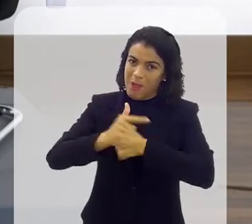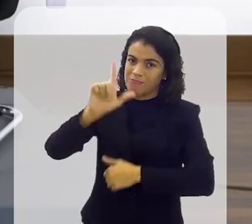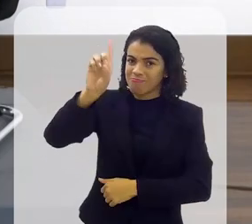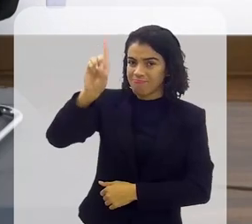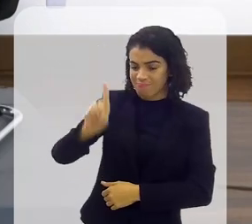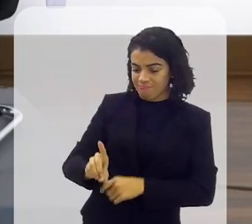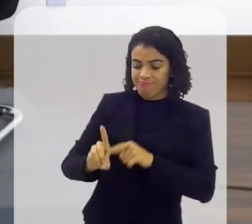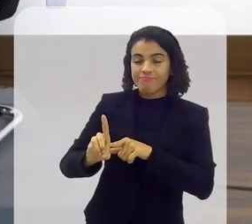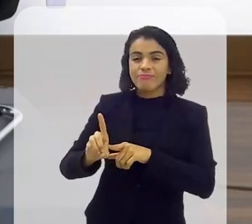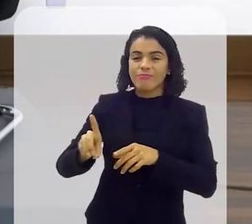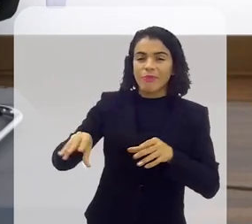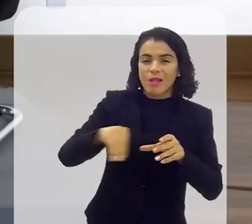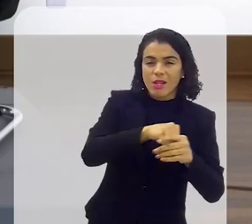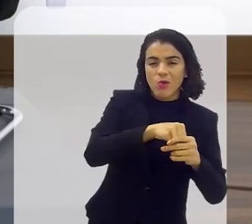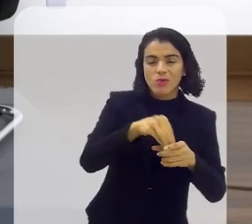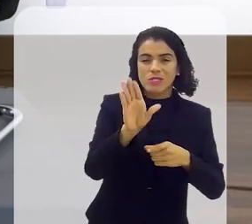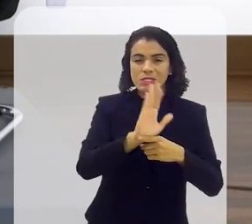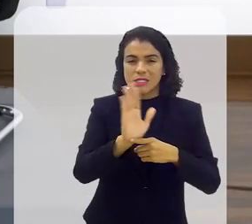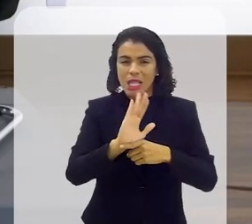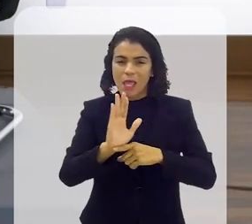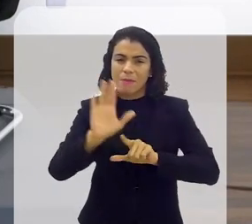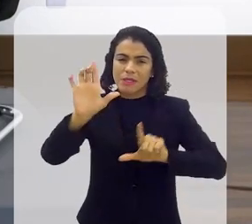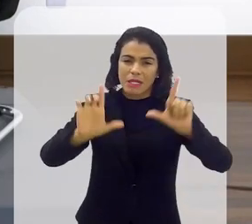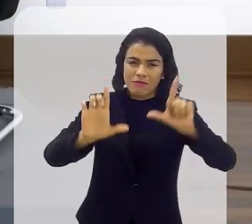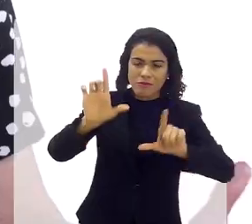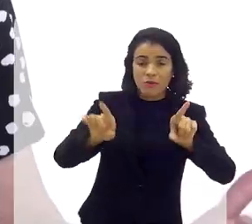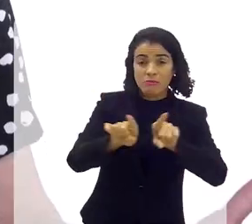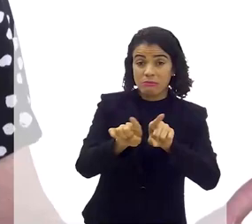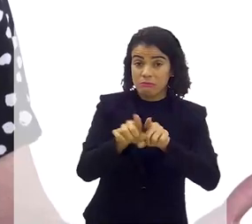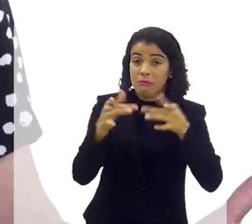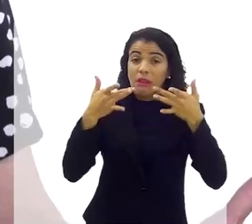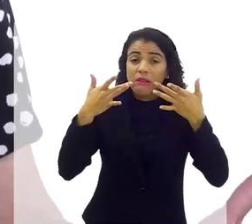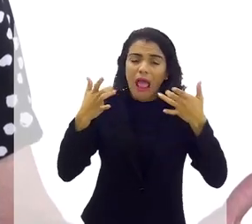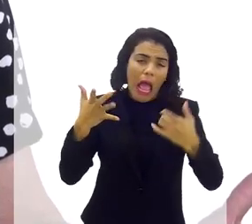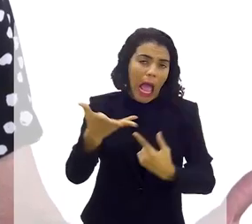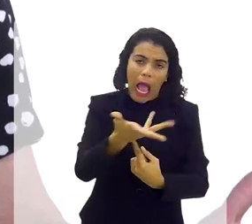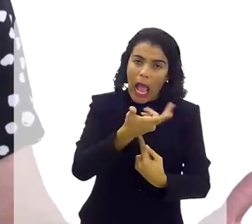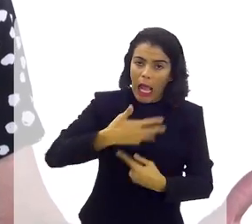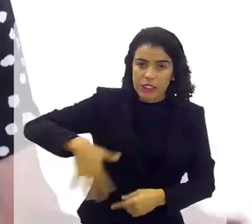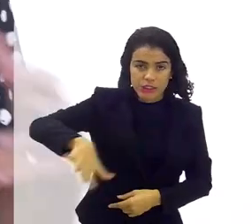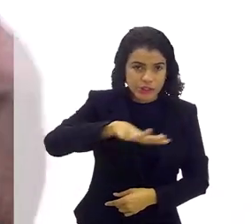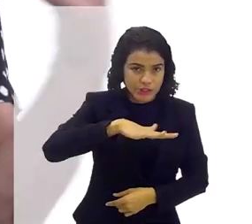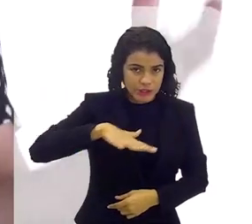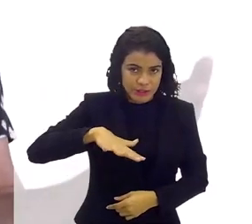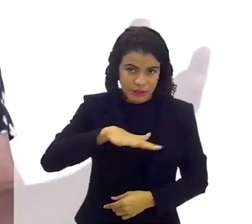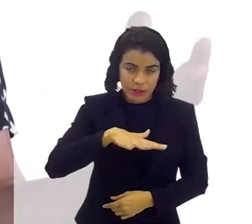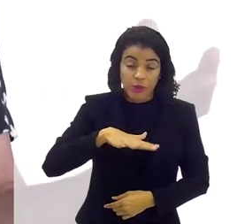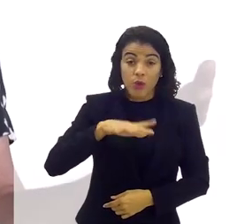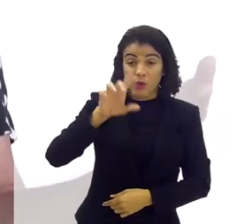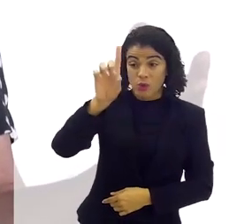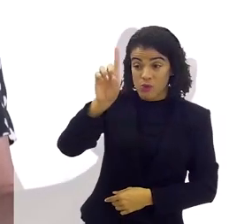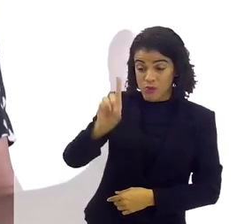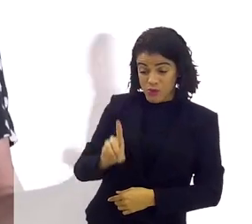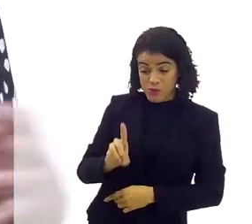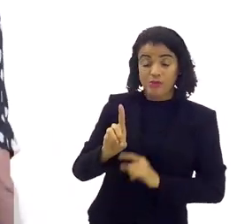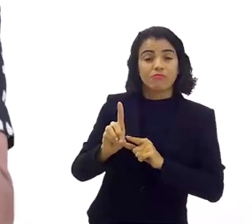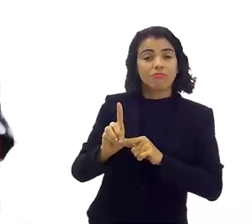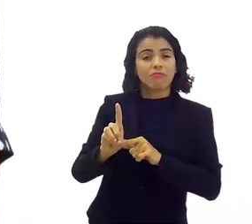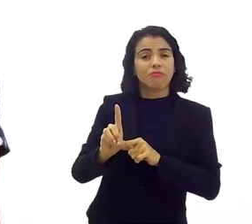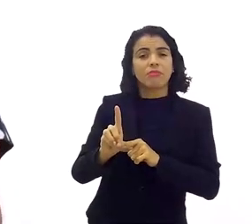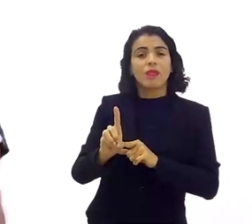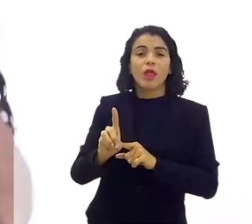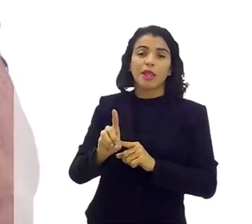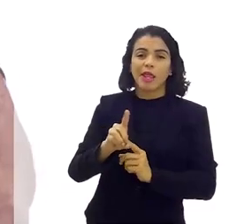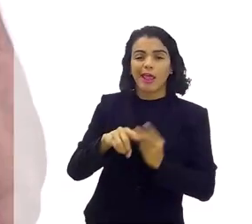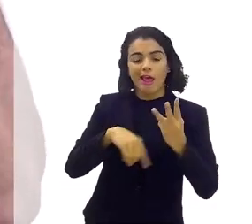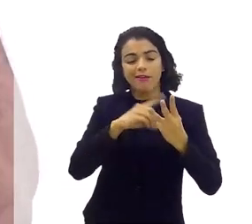sim ele tem que entrar é em cinema em televisão e também no teatro em artes de uma maneira geral o